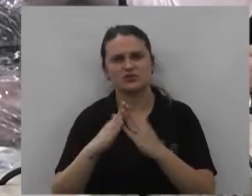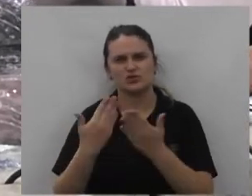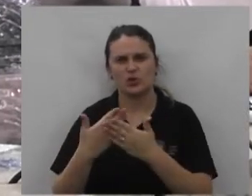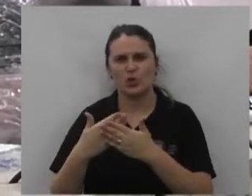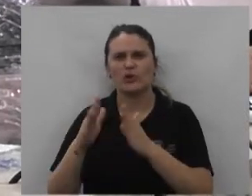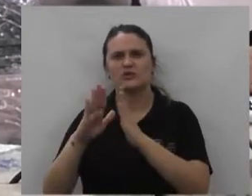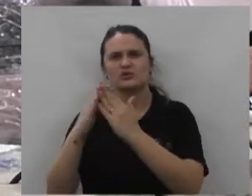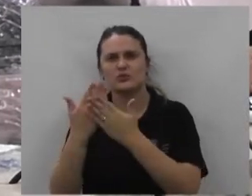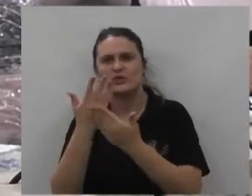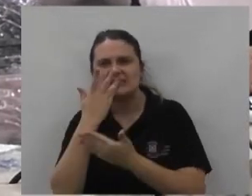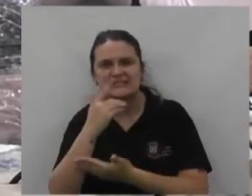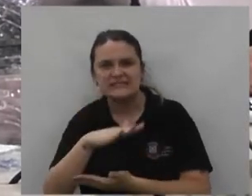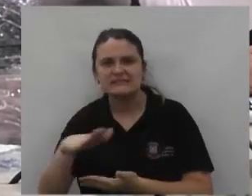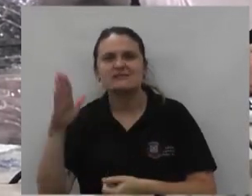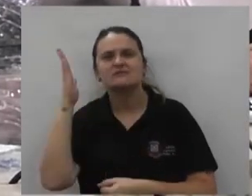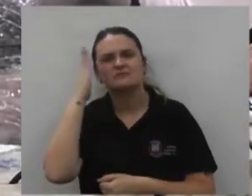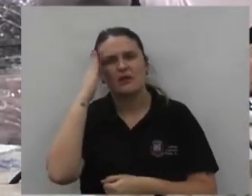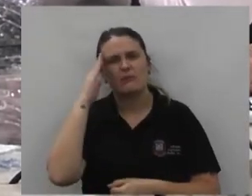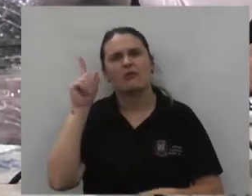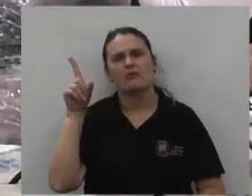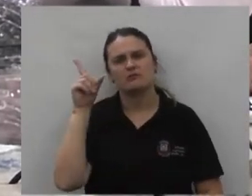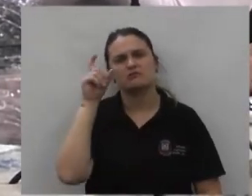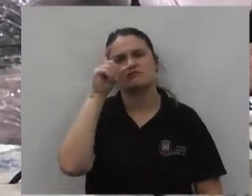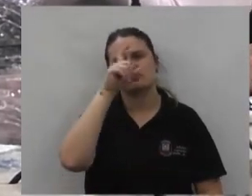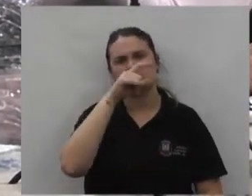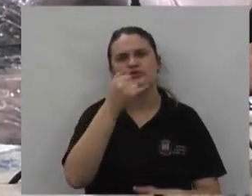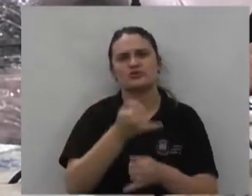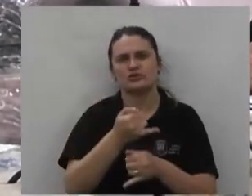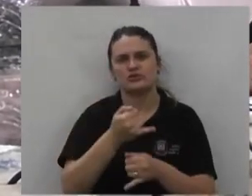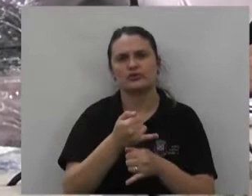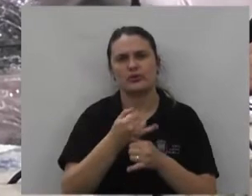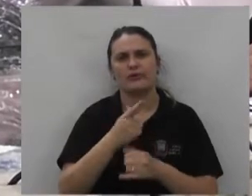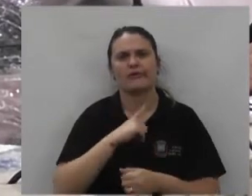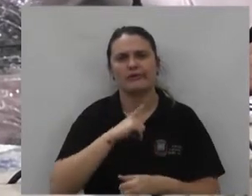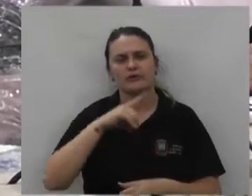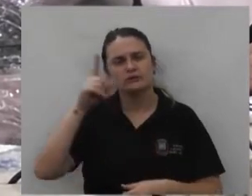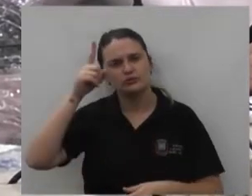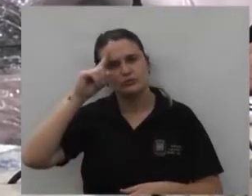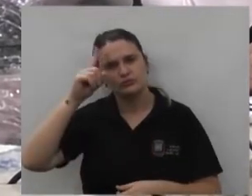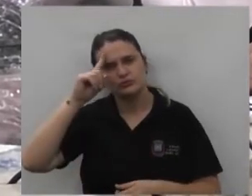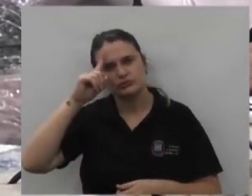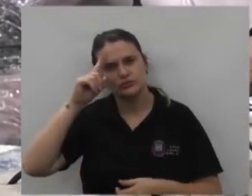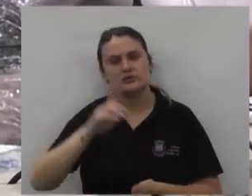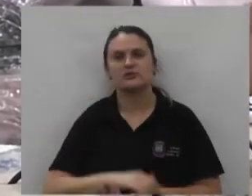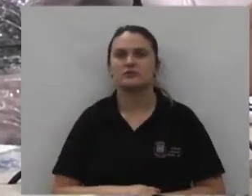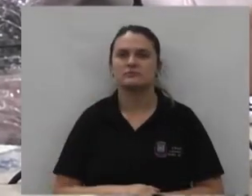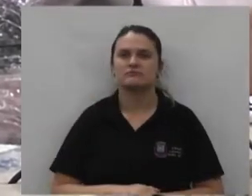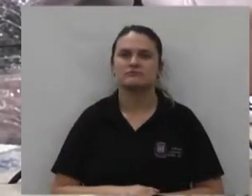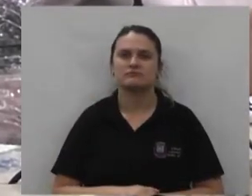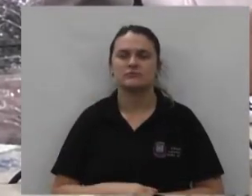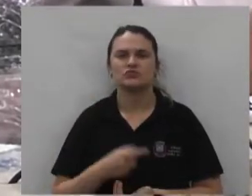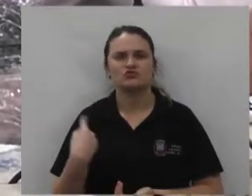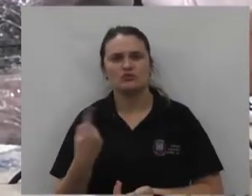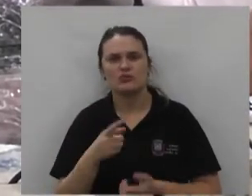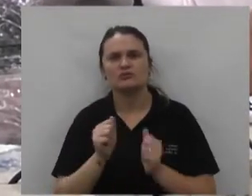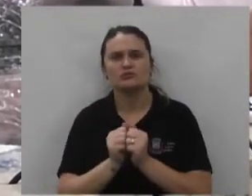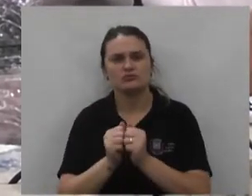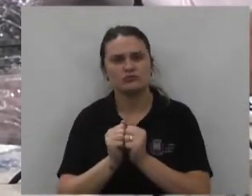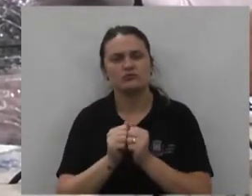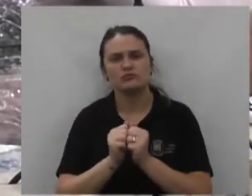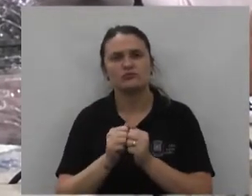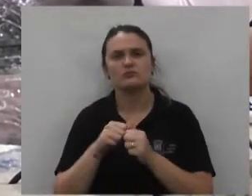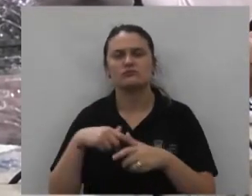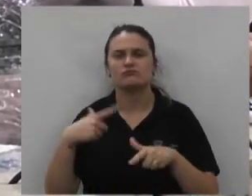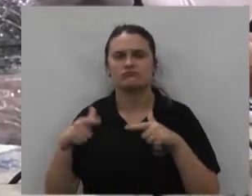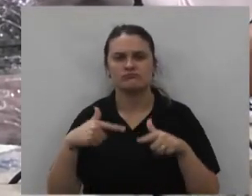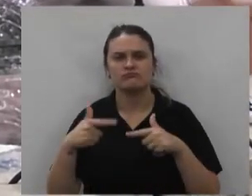vereador e as dificuldades que as diretoras enfrentam então seremos parceiros com